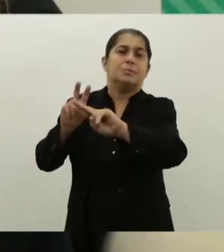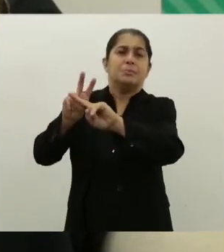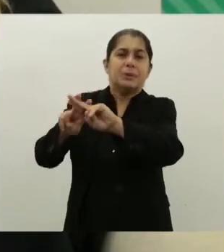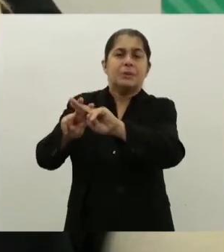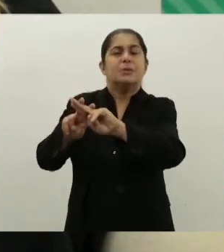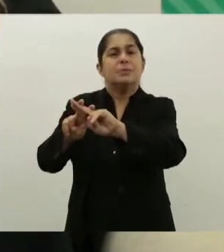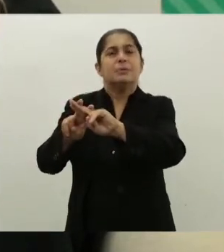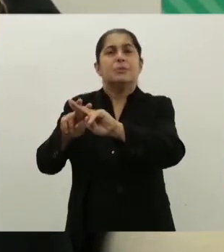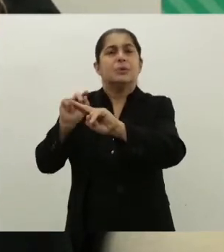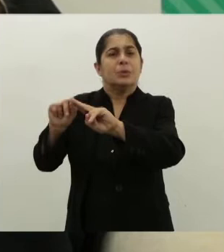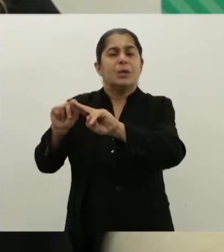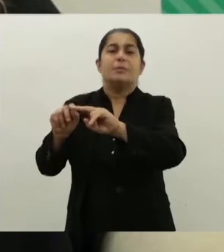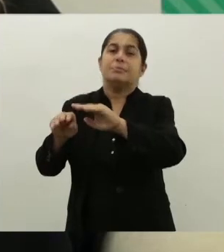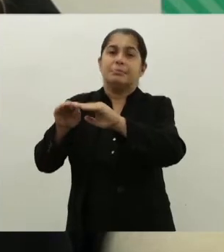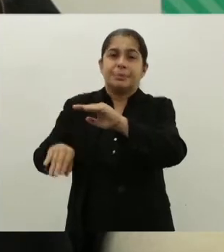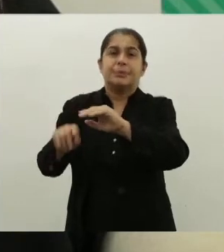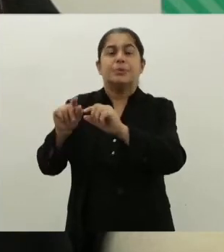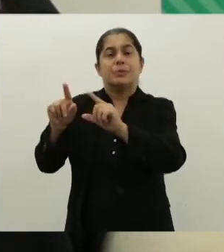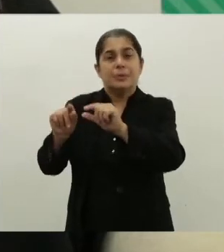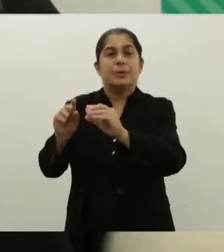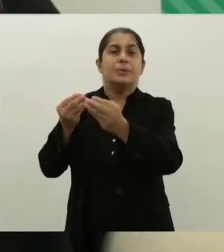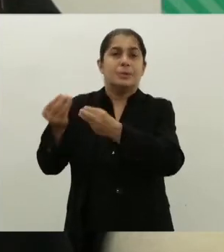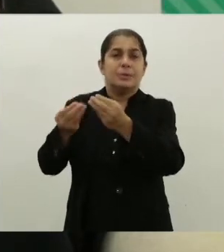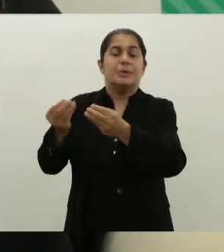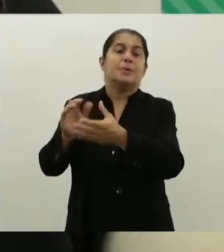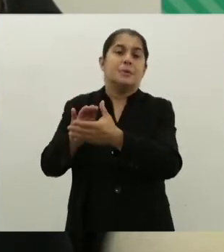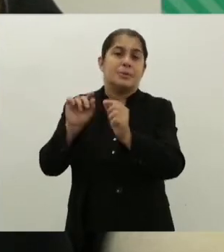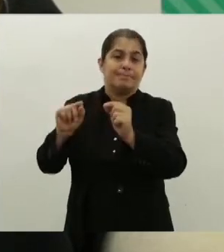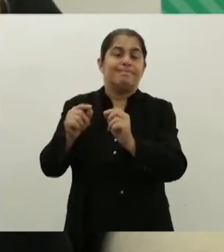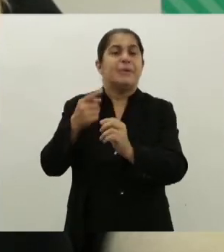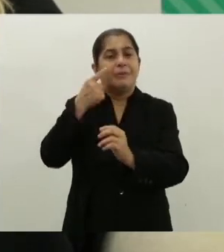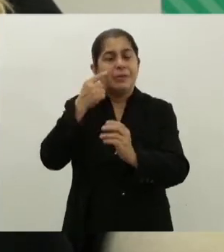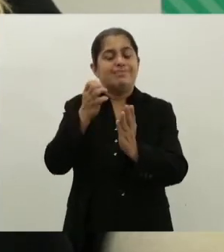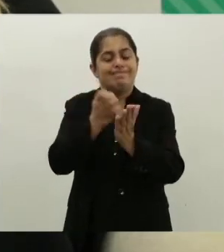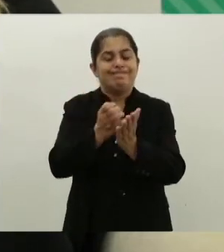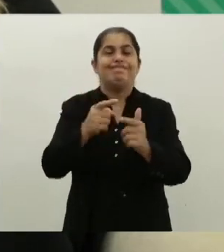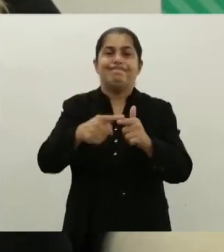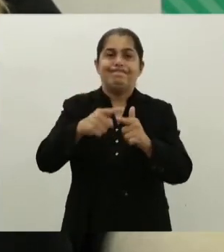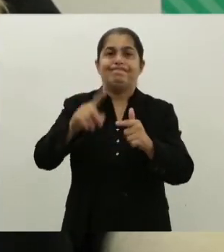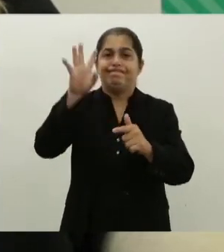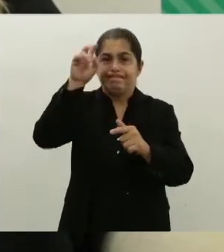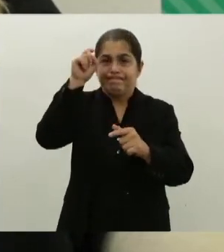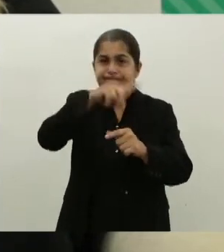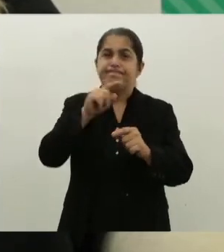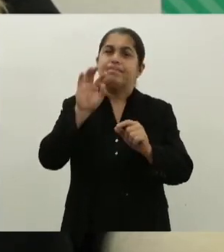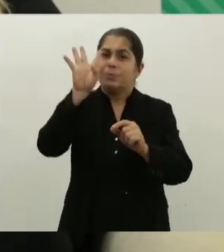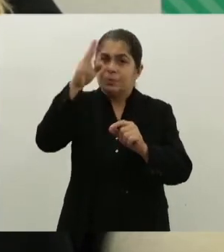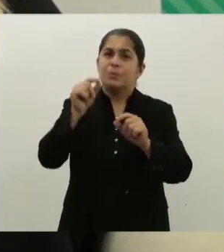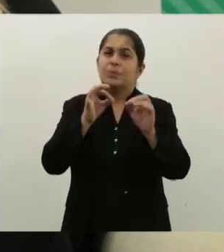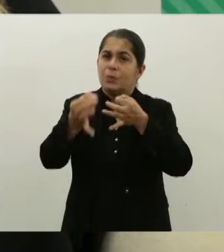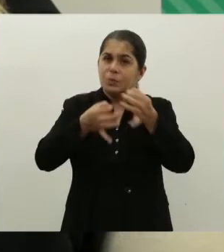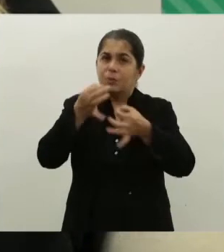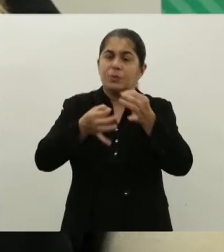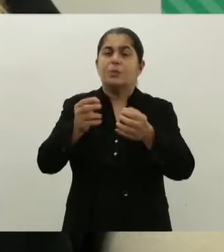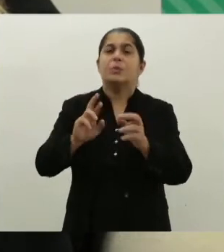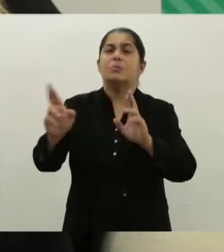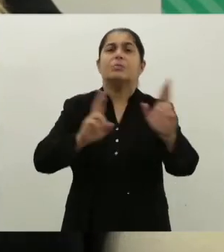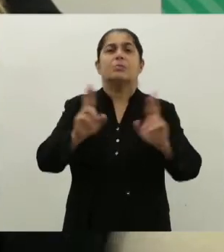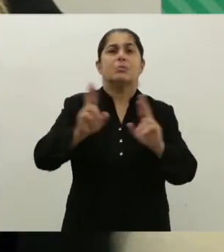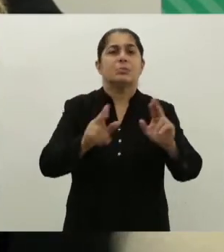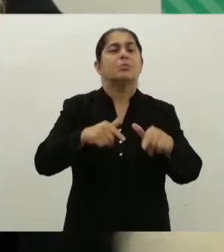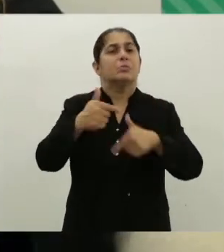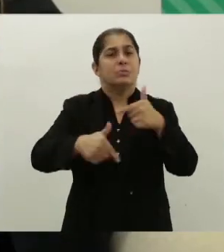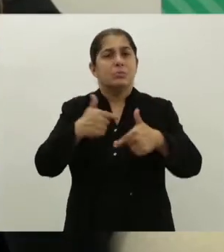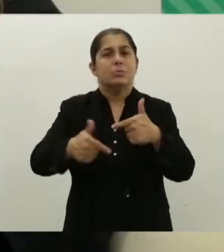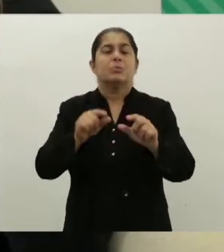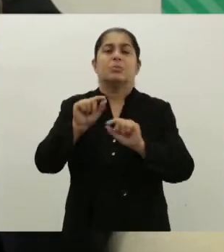acredito que isso é uma ameaça ao estatuto e que precisa ser enfrentado, que precisa ser dialogado, principalmente ouvindo